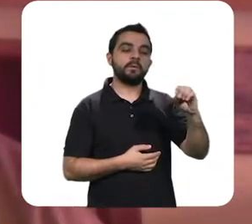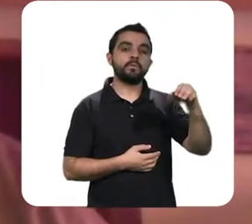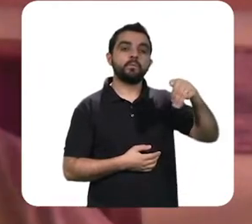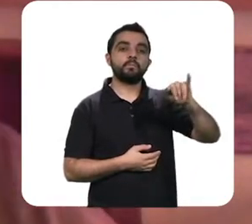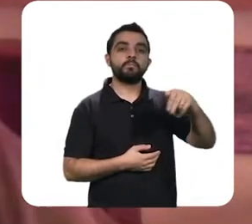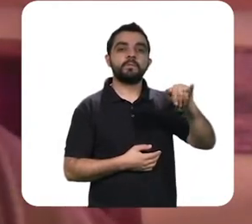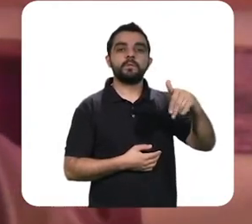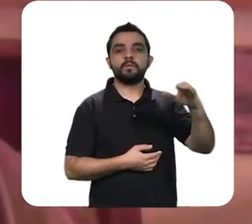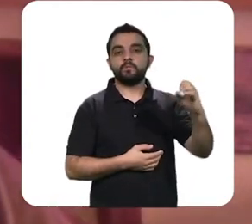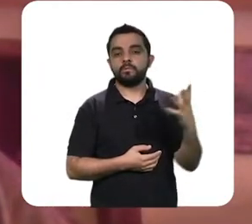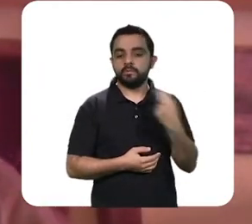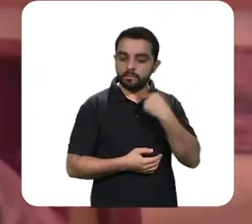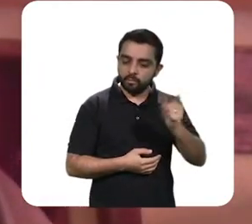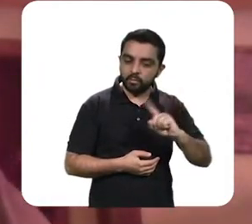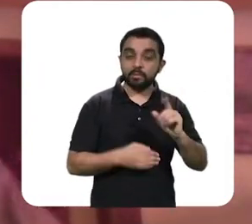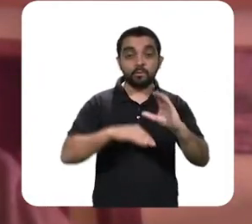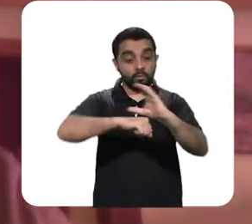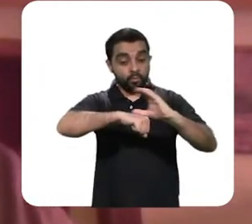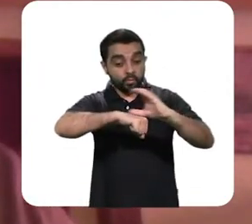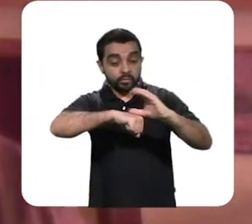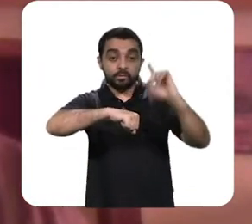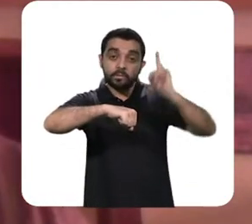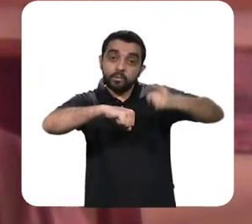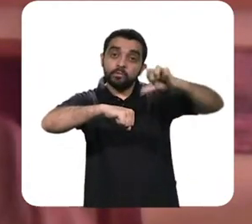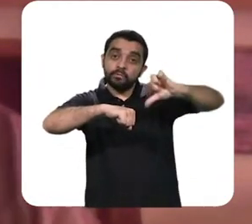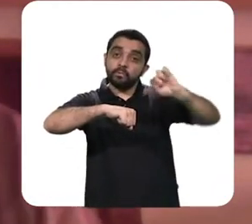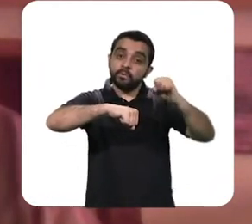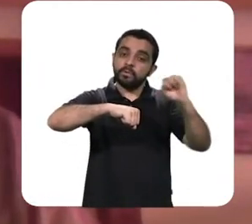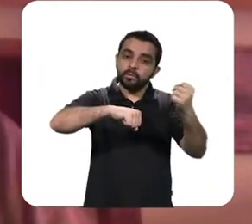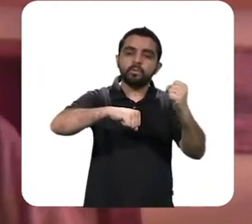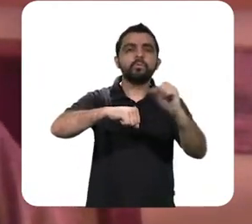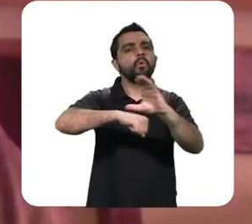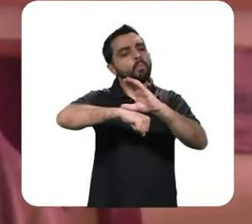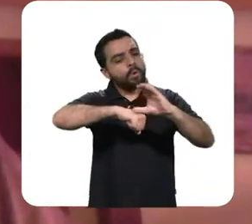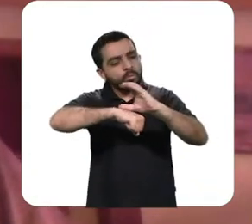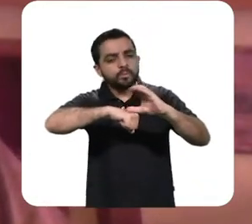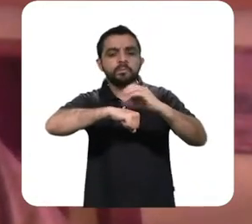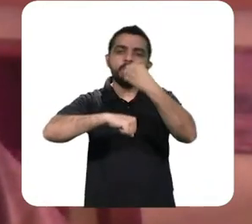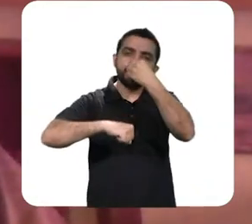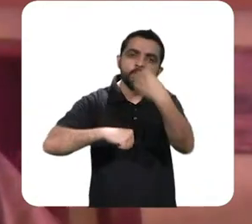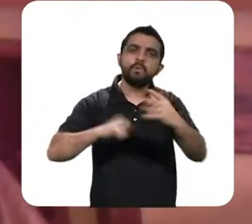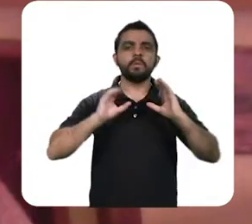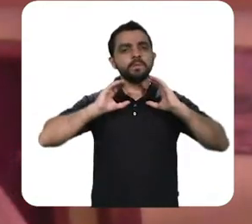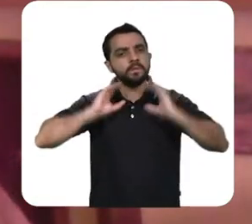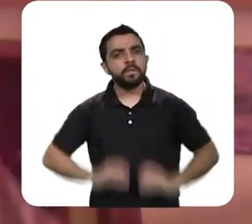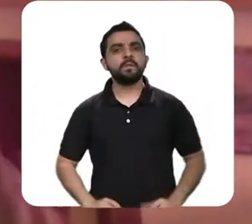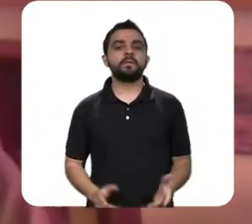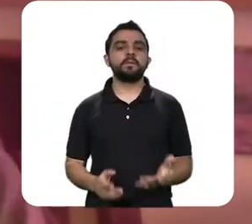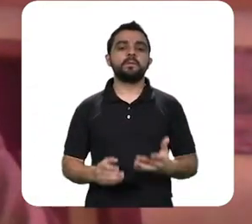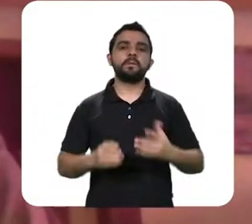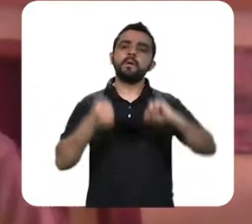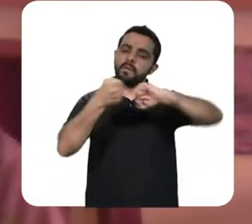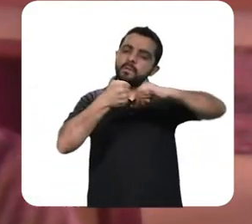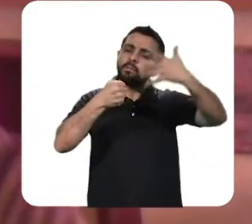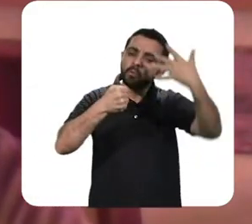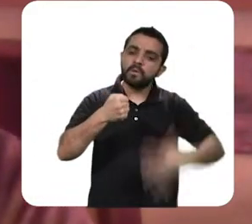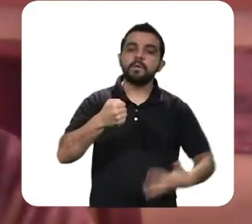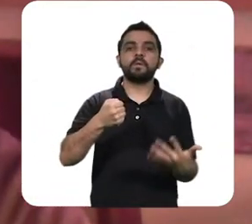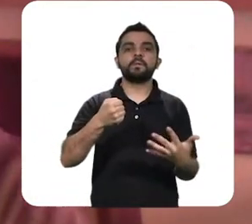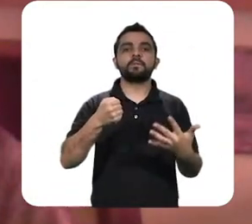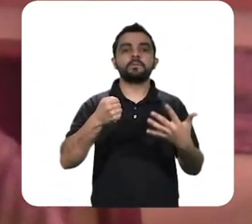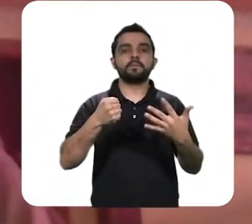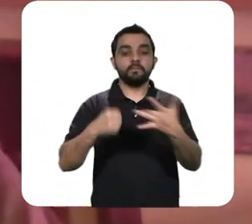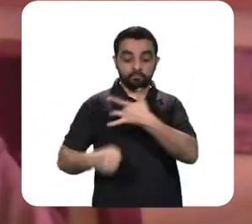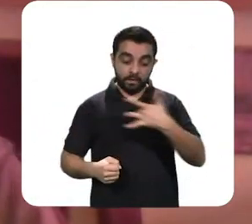constituição de 1988 a constituição cidadã é uma constituição que eu entendo que é uma constituição social-democrata que prevê a